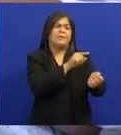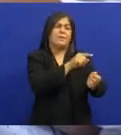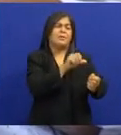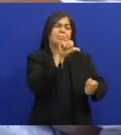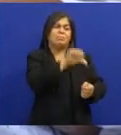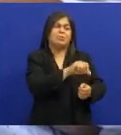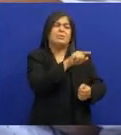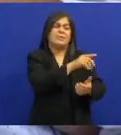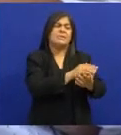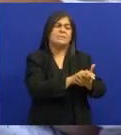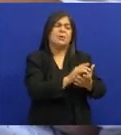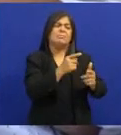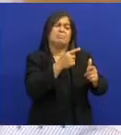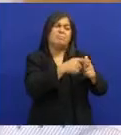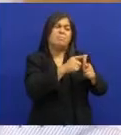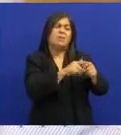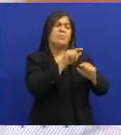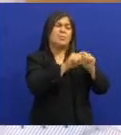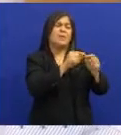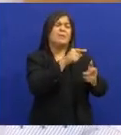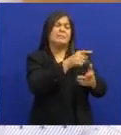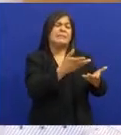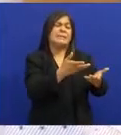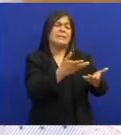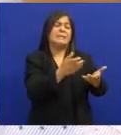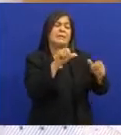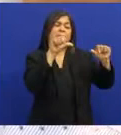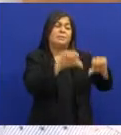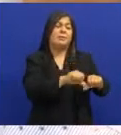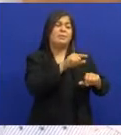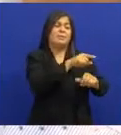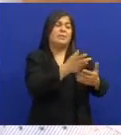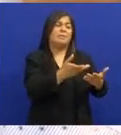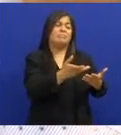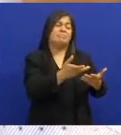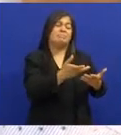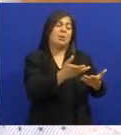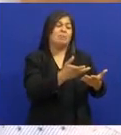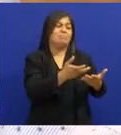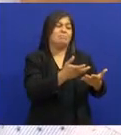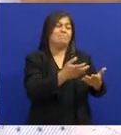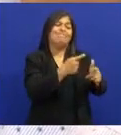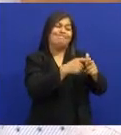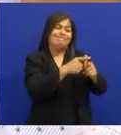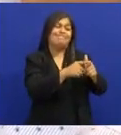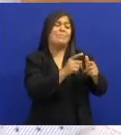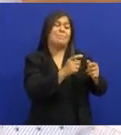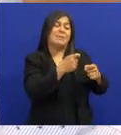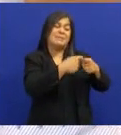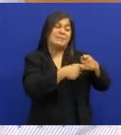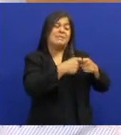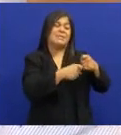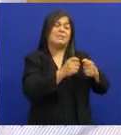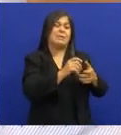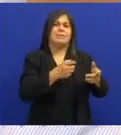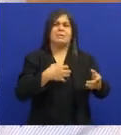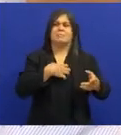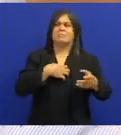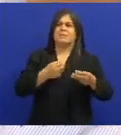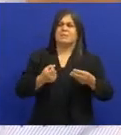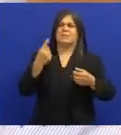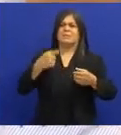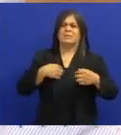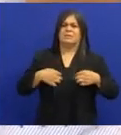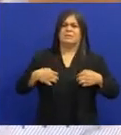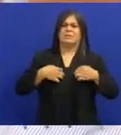revés Na potência masculina dele Isso deixou Claro Agoniado O homem Que sempre foi ativo Sexualmente E aí